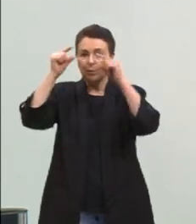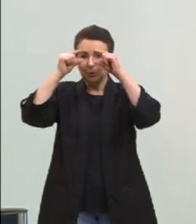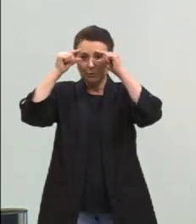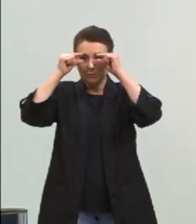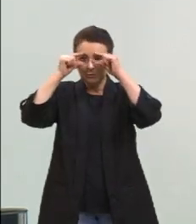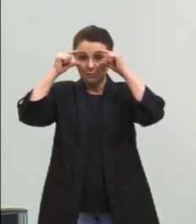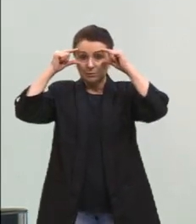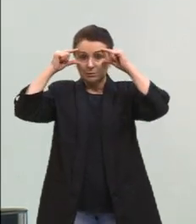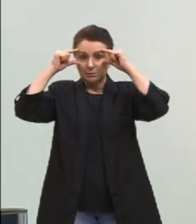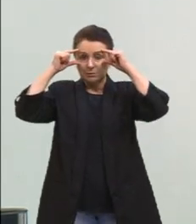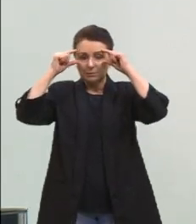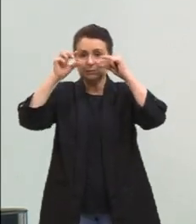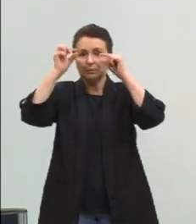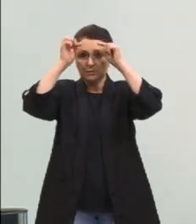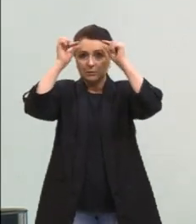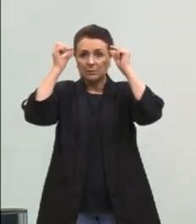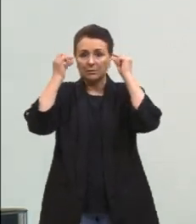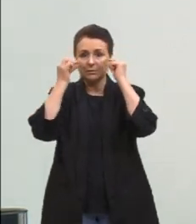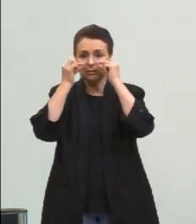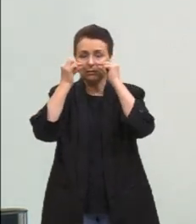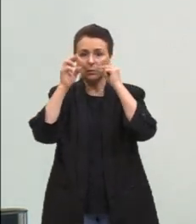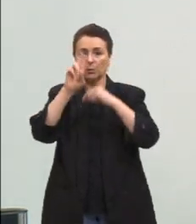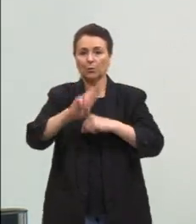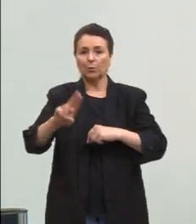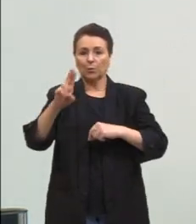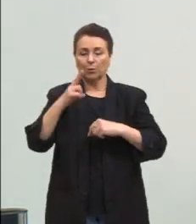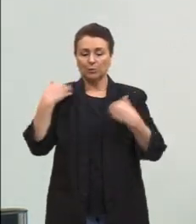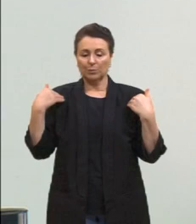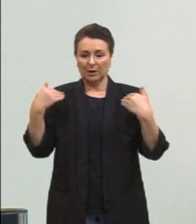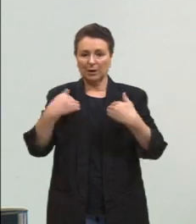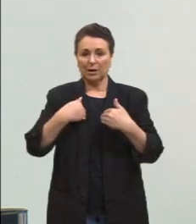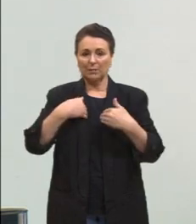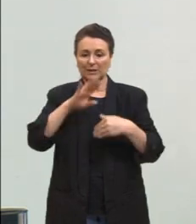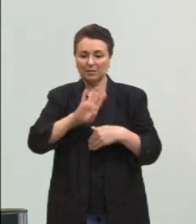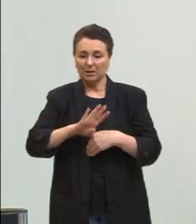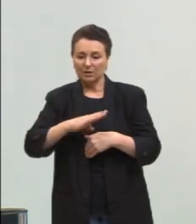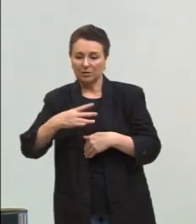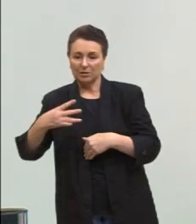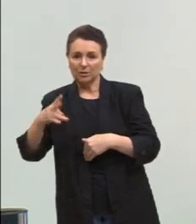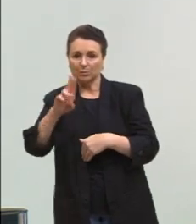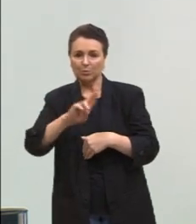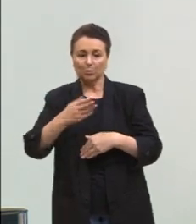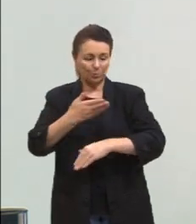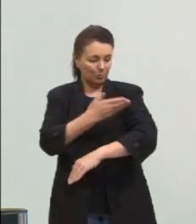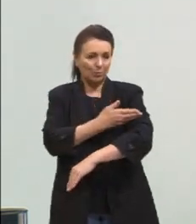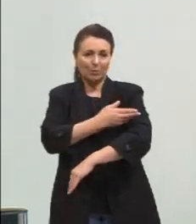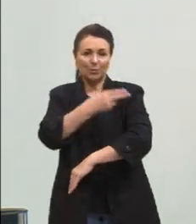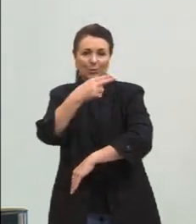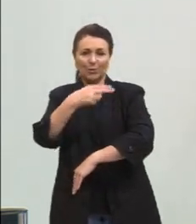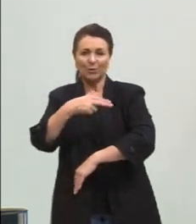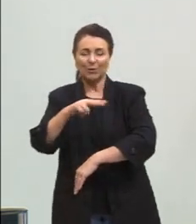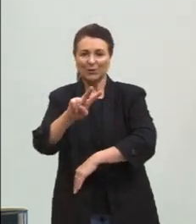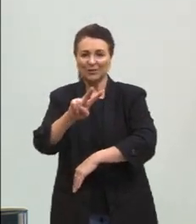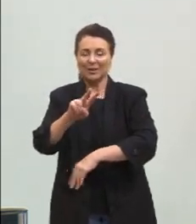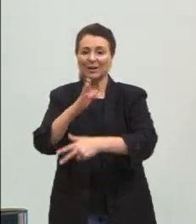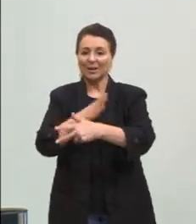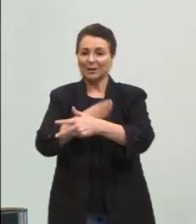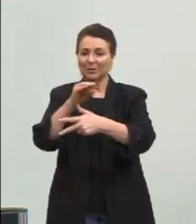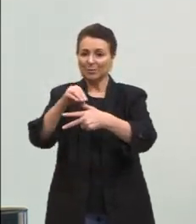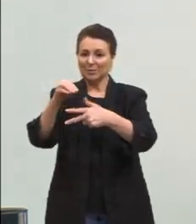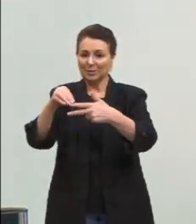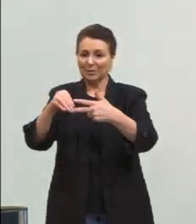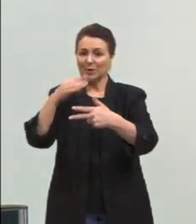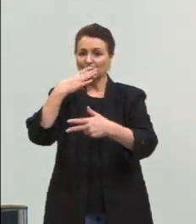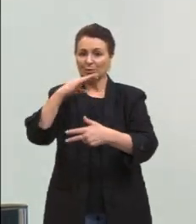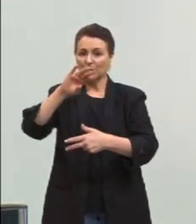largas e como vestimento eu tenho uma camisa xadrez, uso por baixo dessa camisa a nossa camiseta magenta do nosso